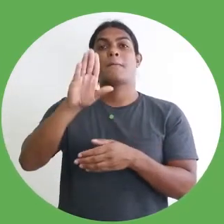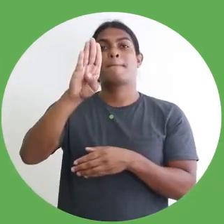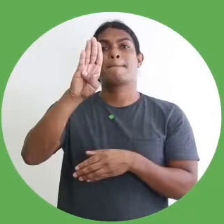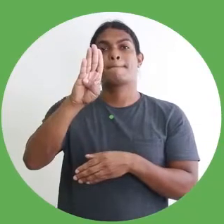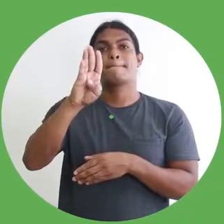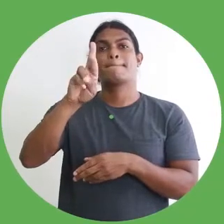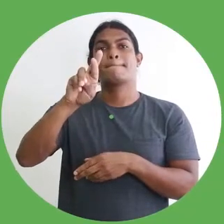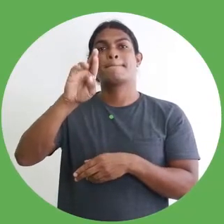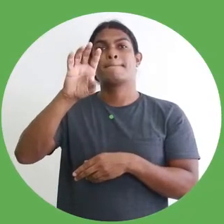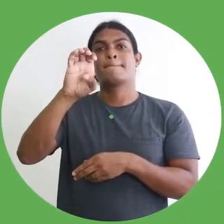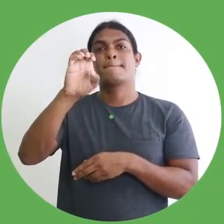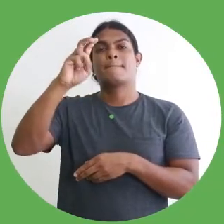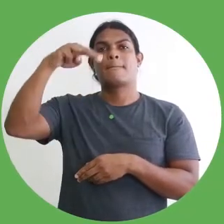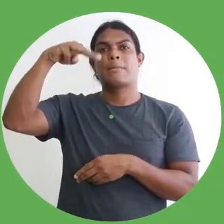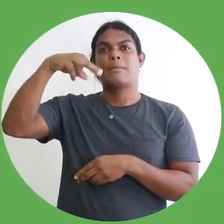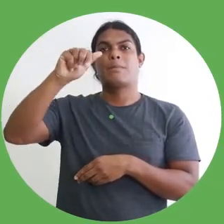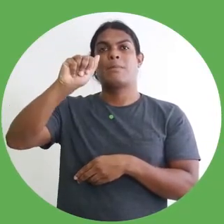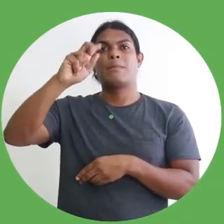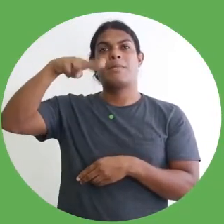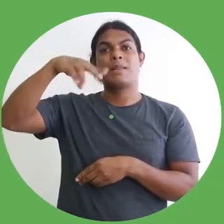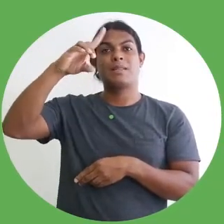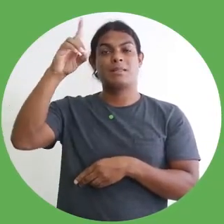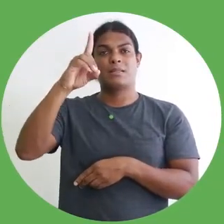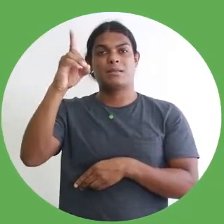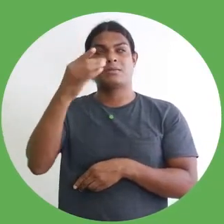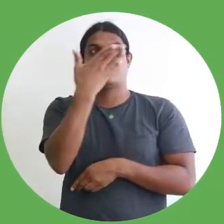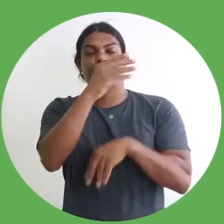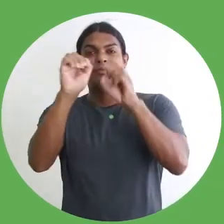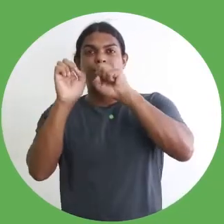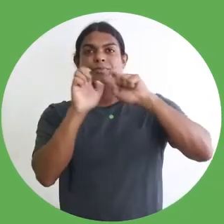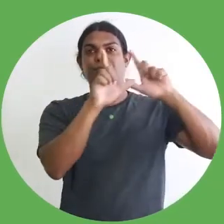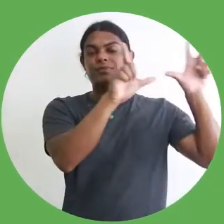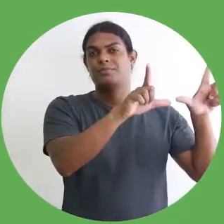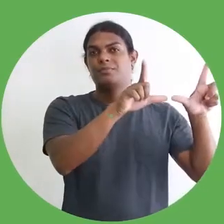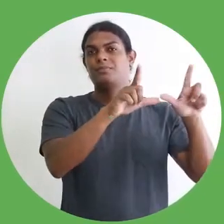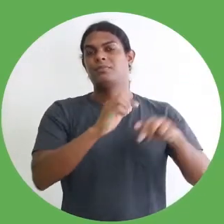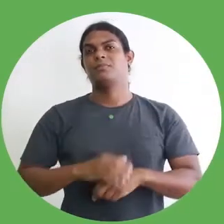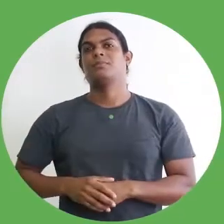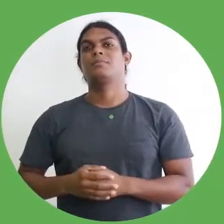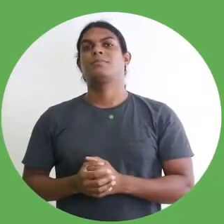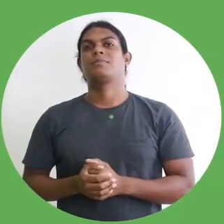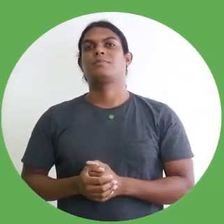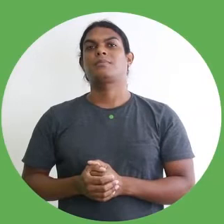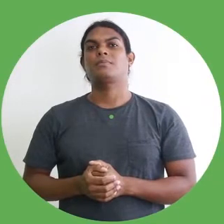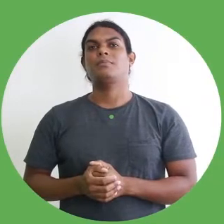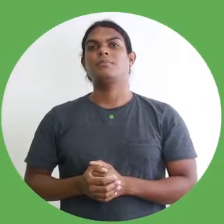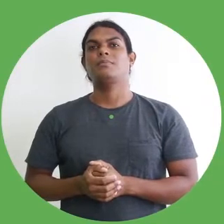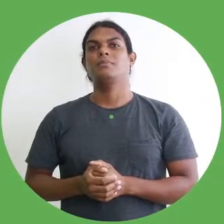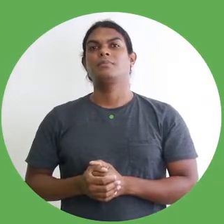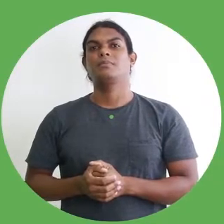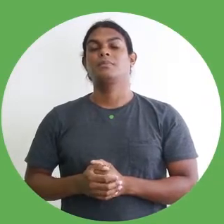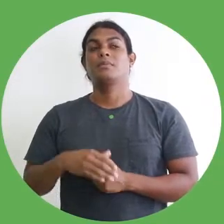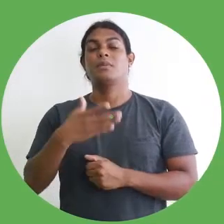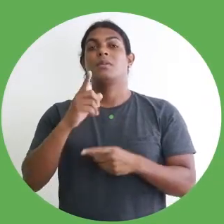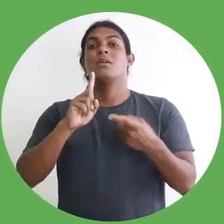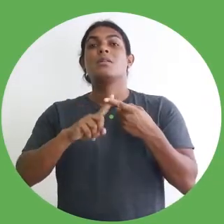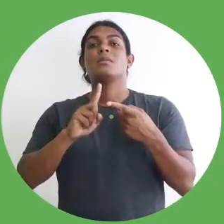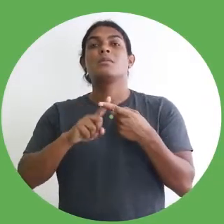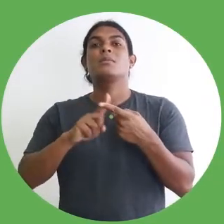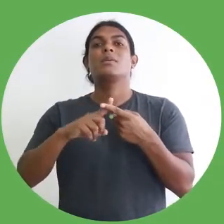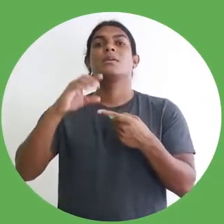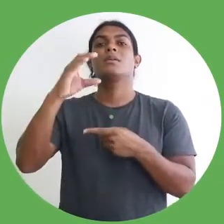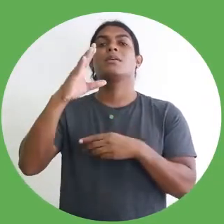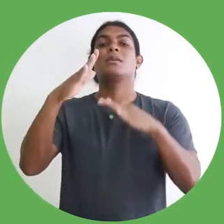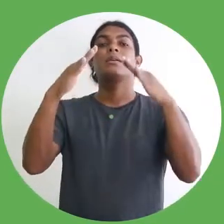podem ver aí no slide. O Instituto Ricardo Brenan e a Casa da Cultura. Então, eu